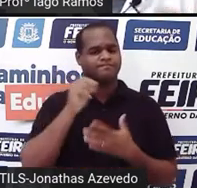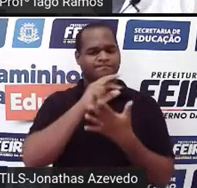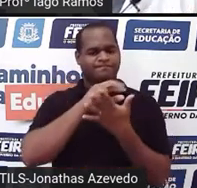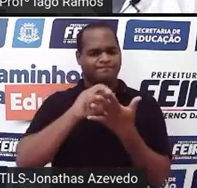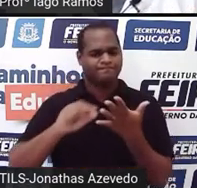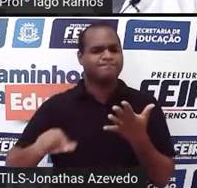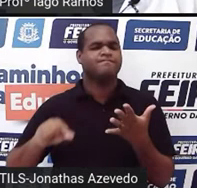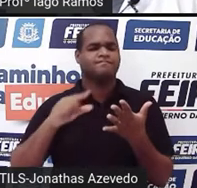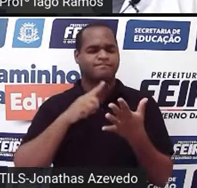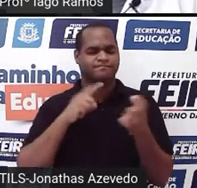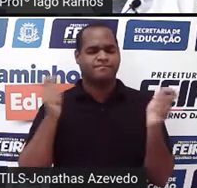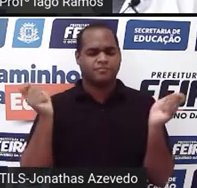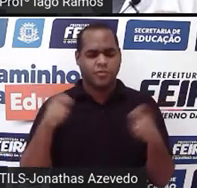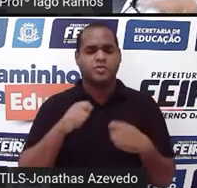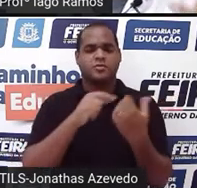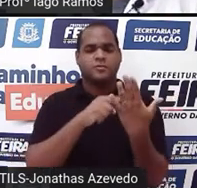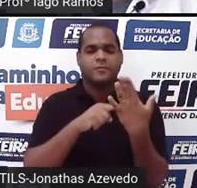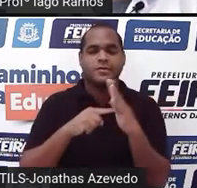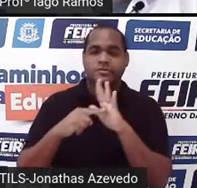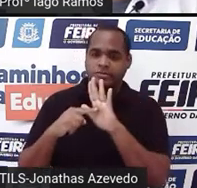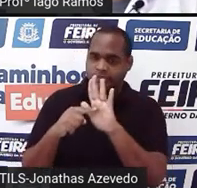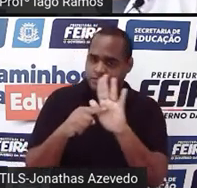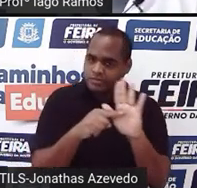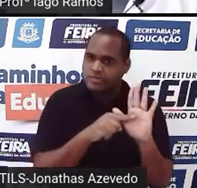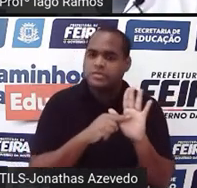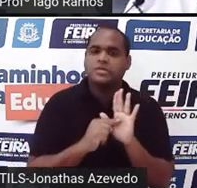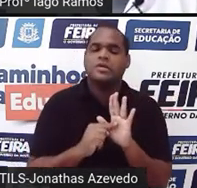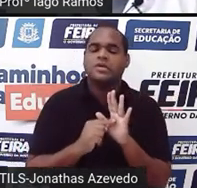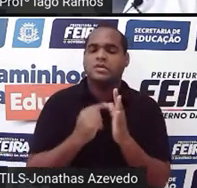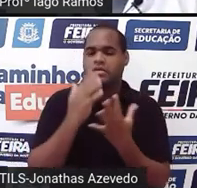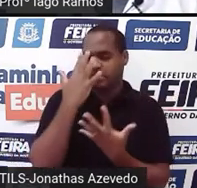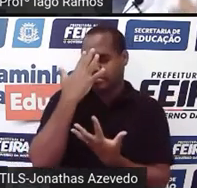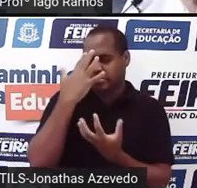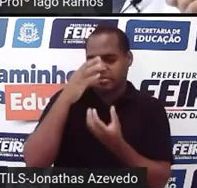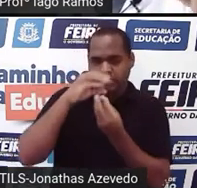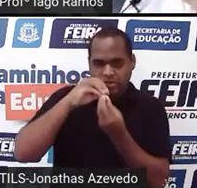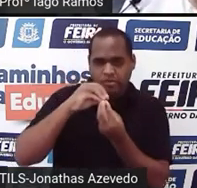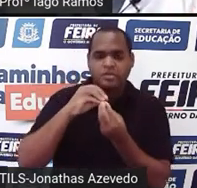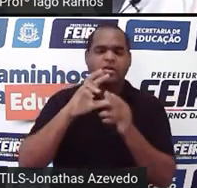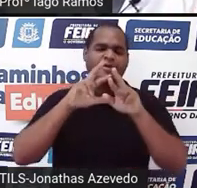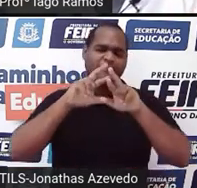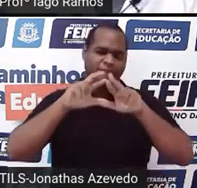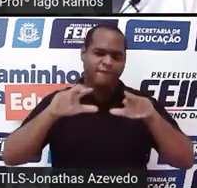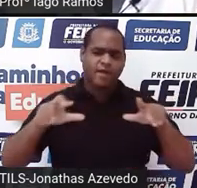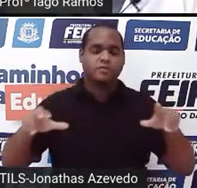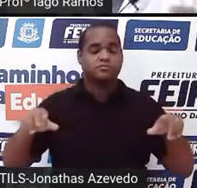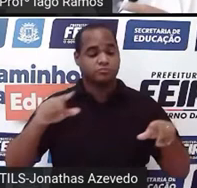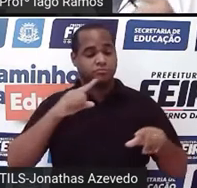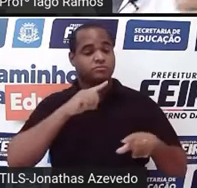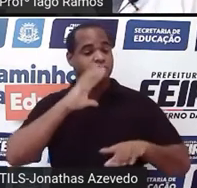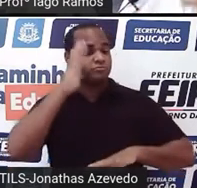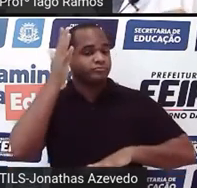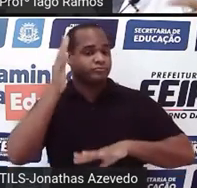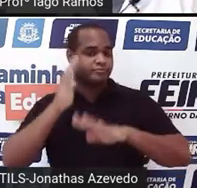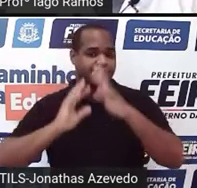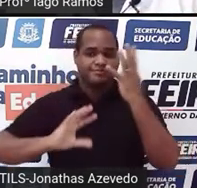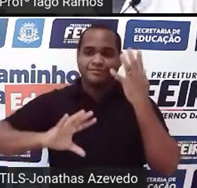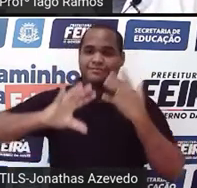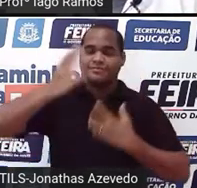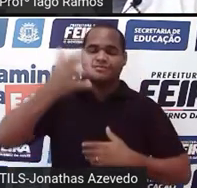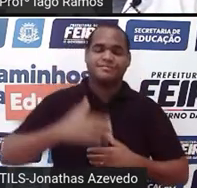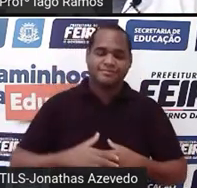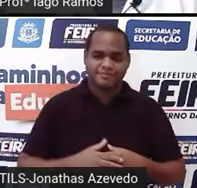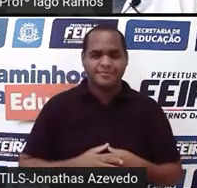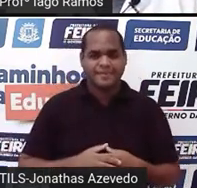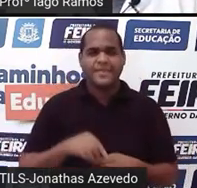vão nos ajudar, que vão nos ajudar a compreender situações que estão à nossa volta. para isso que